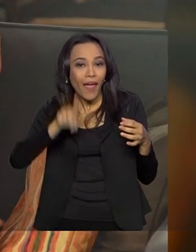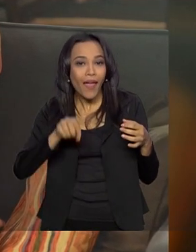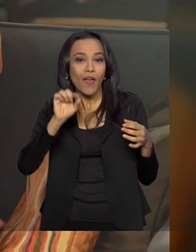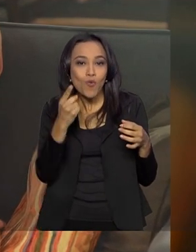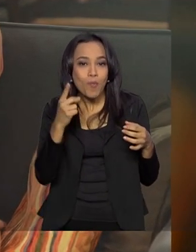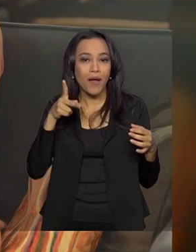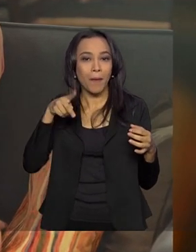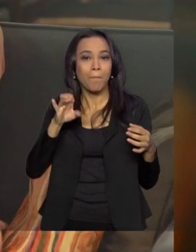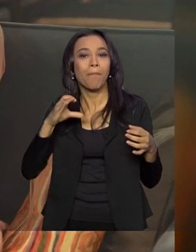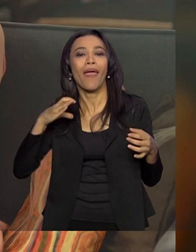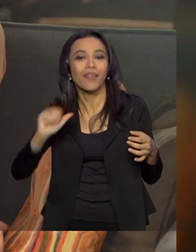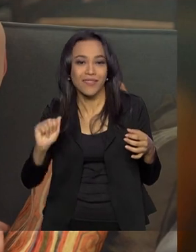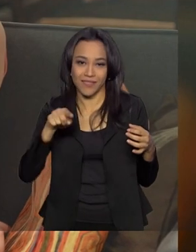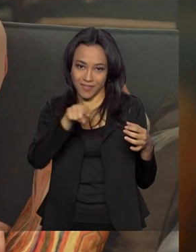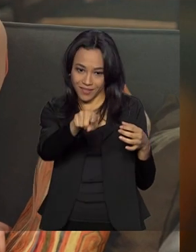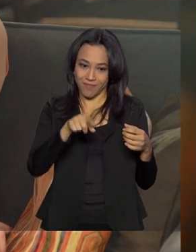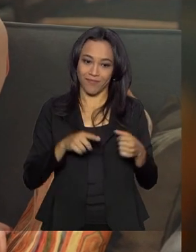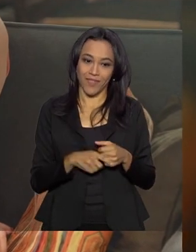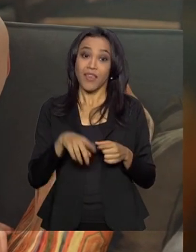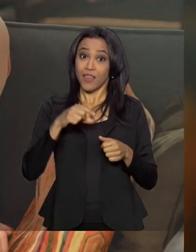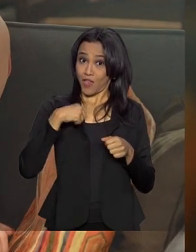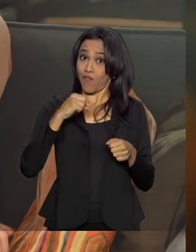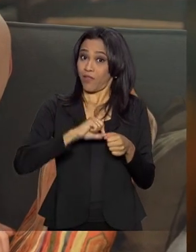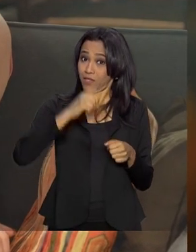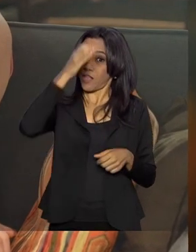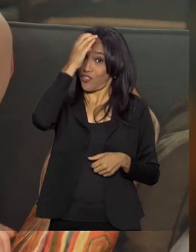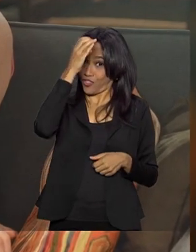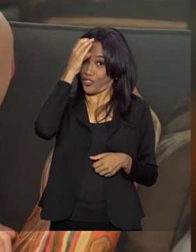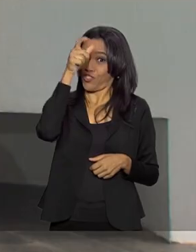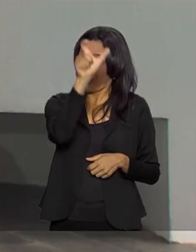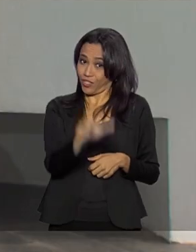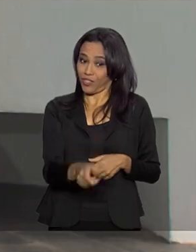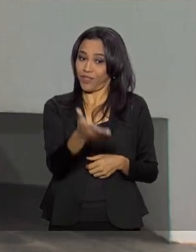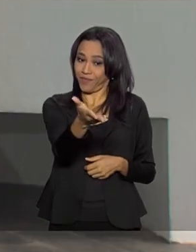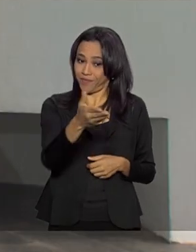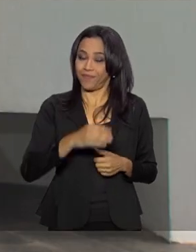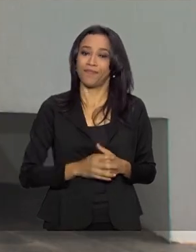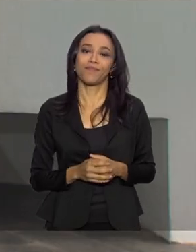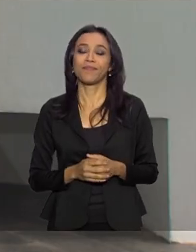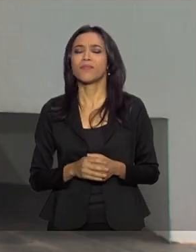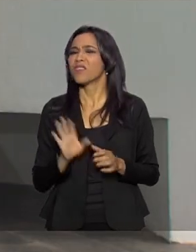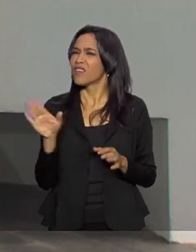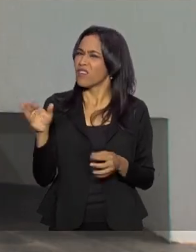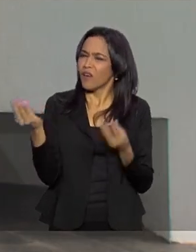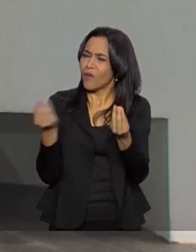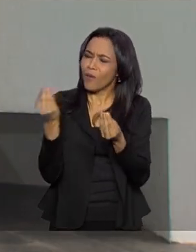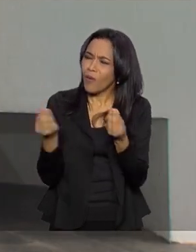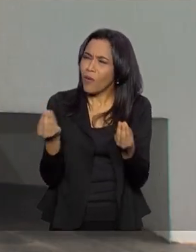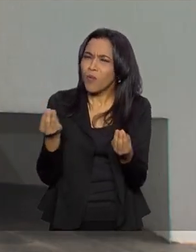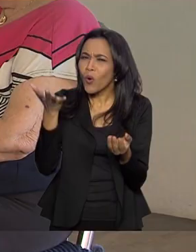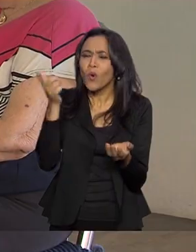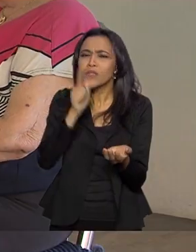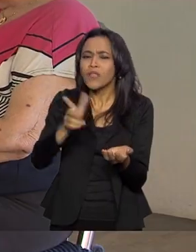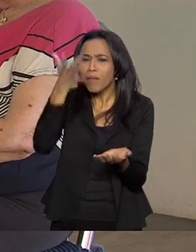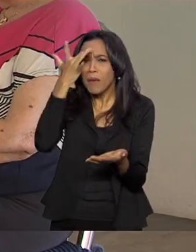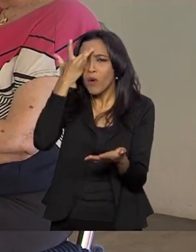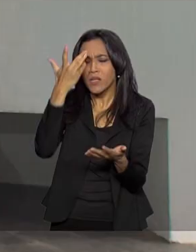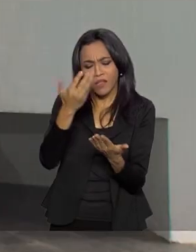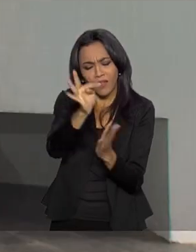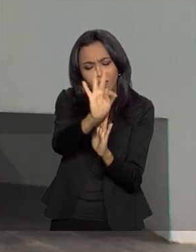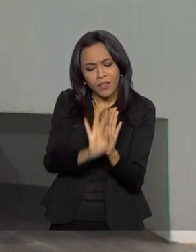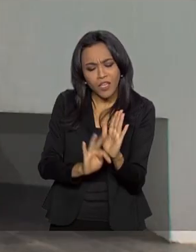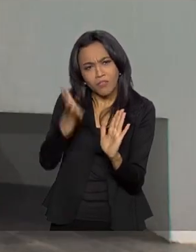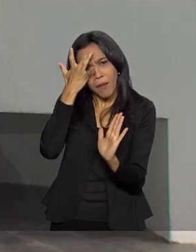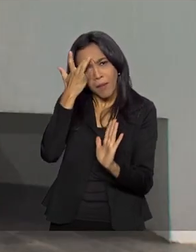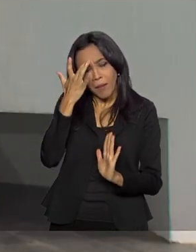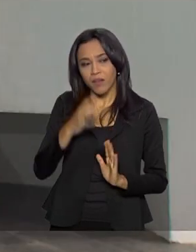que eu fazia a tia, assim, daí... E como é que dá para fazer tanta memorização, hein? E olha que eu